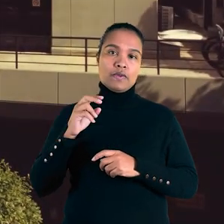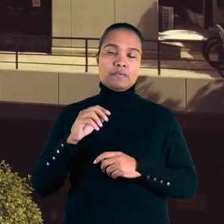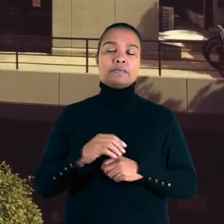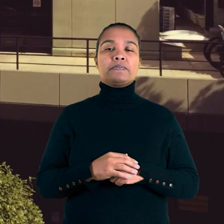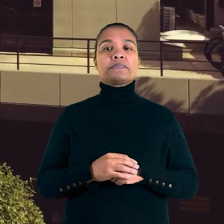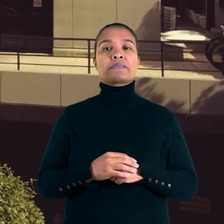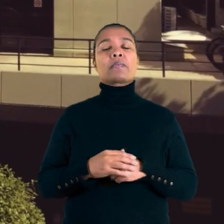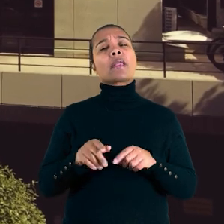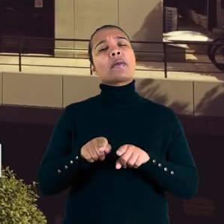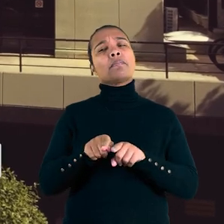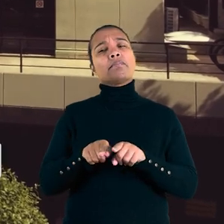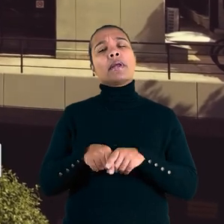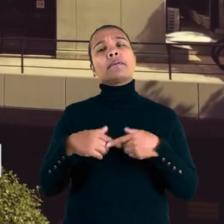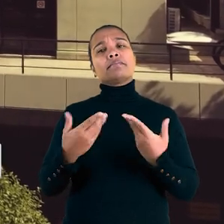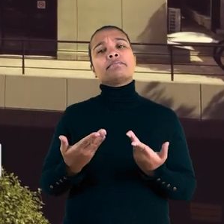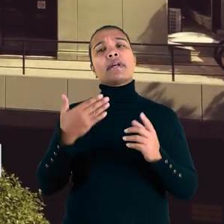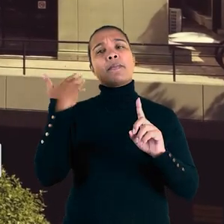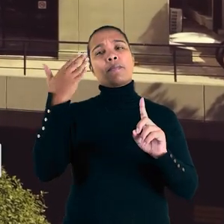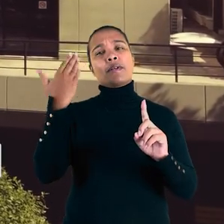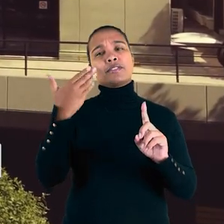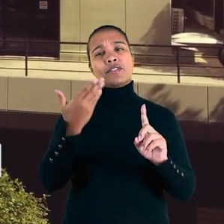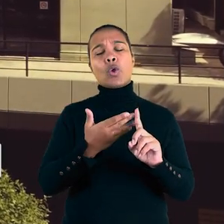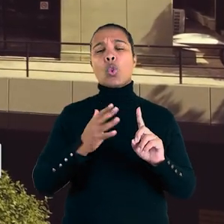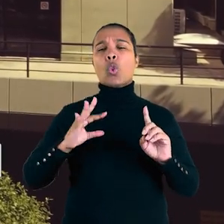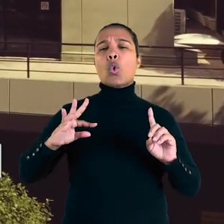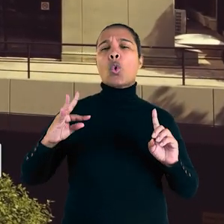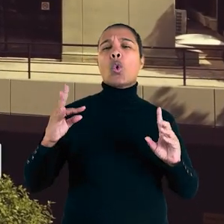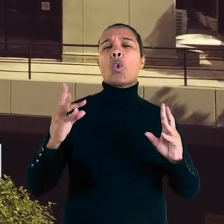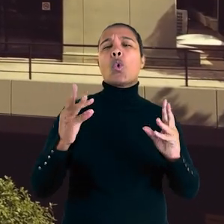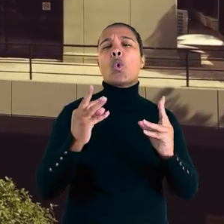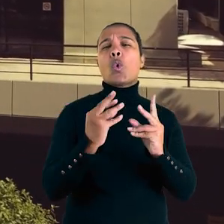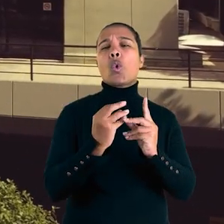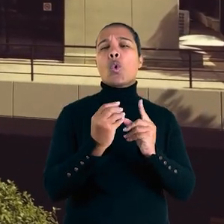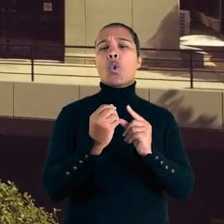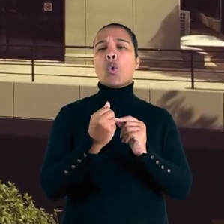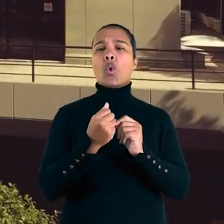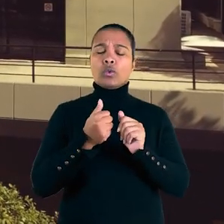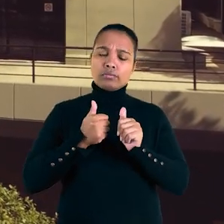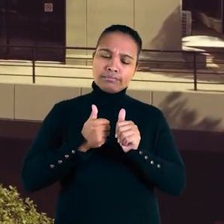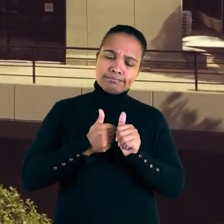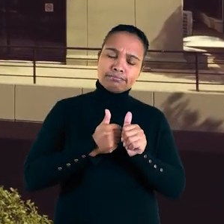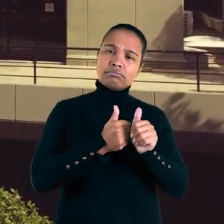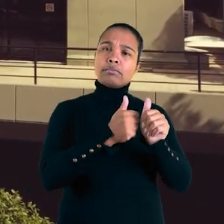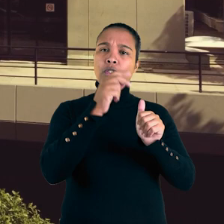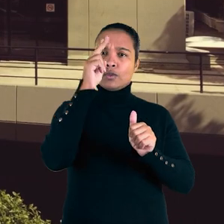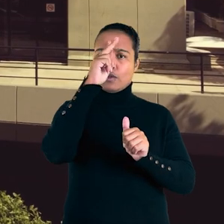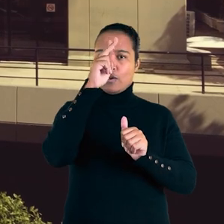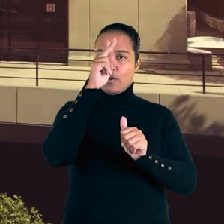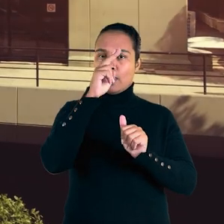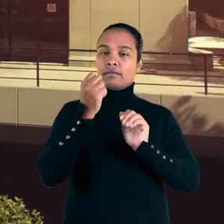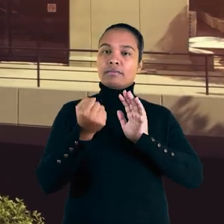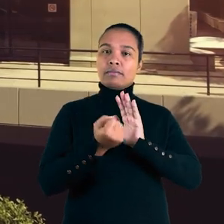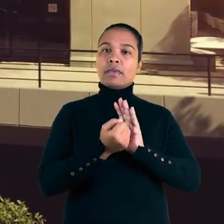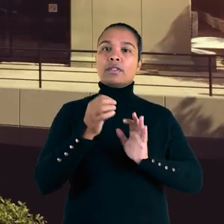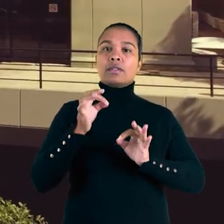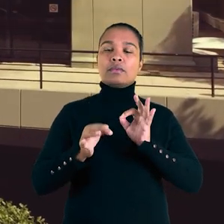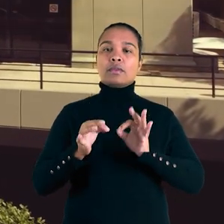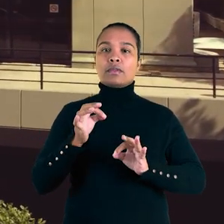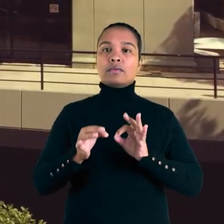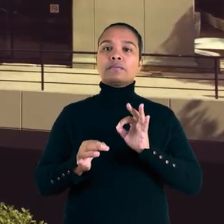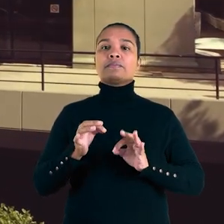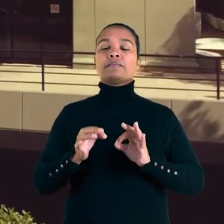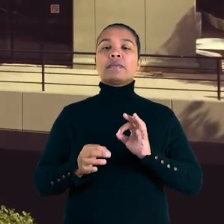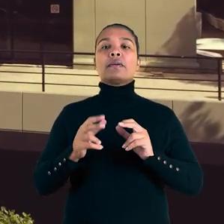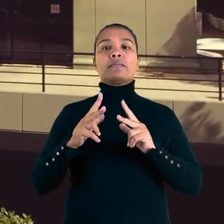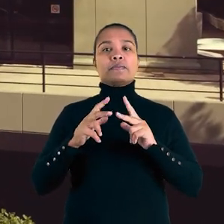1934. Além disso, homenageamos também a todos e todas que os seguiram e ajudaram a escrever a história